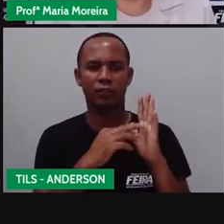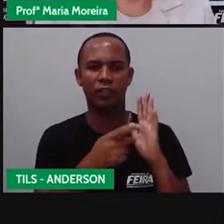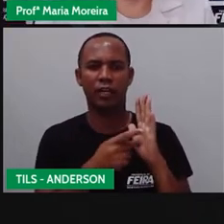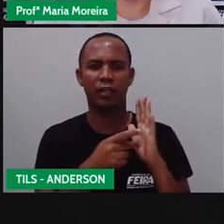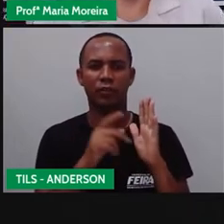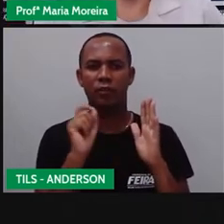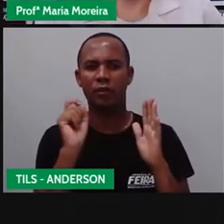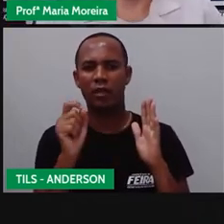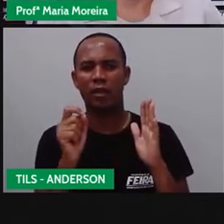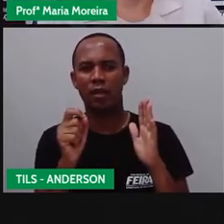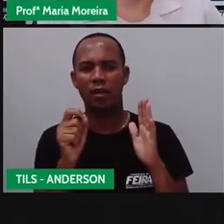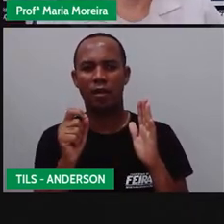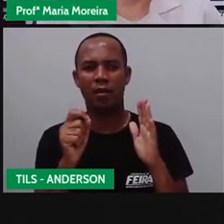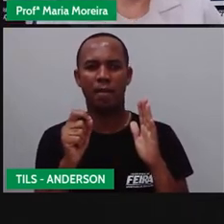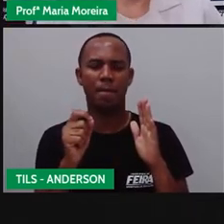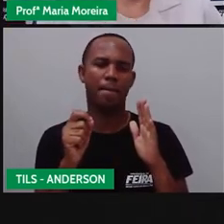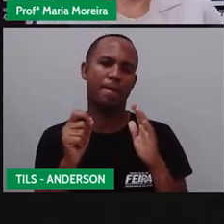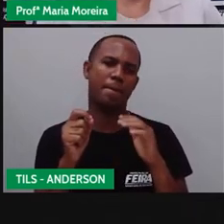Palavra.